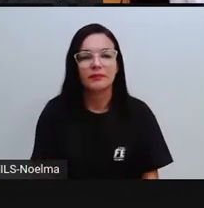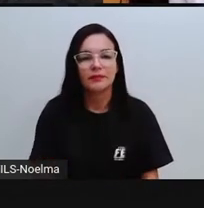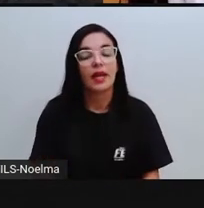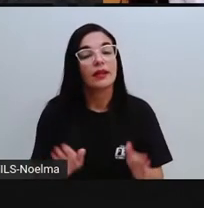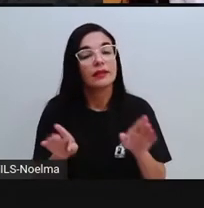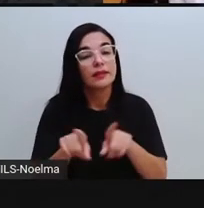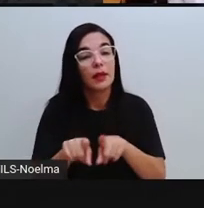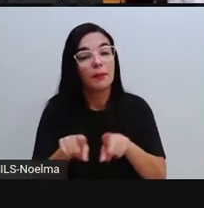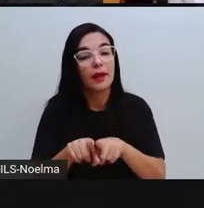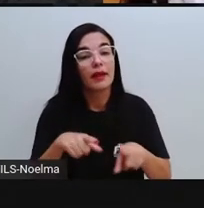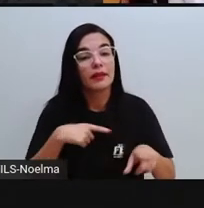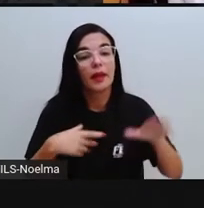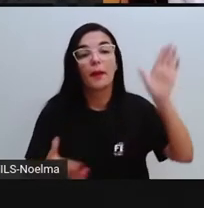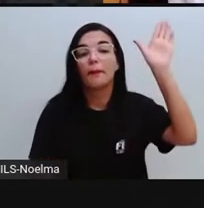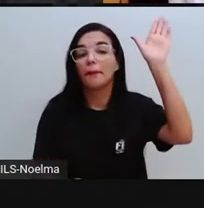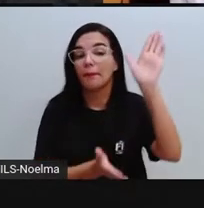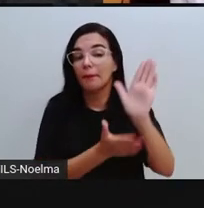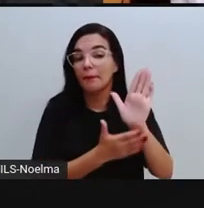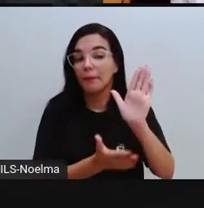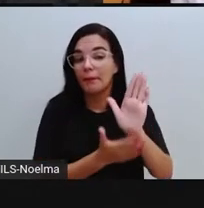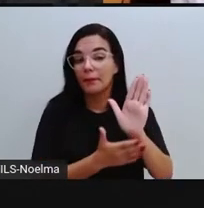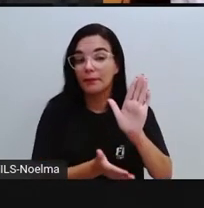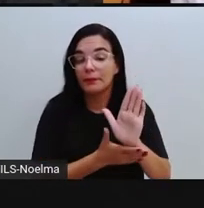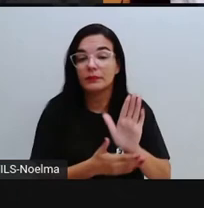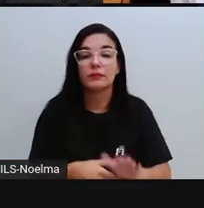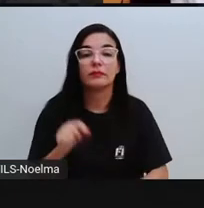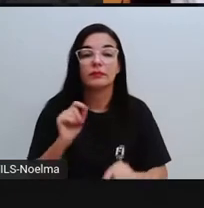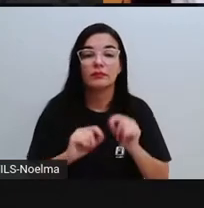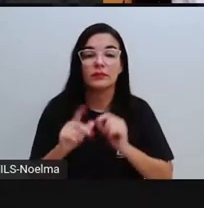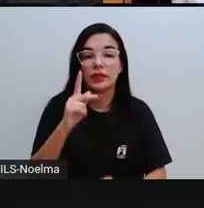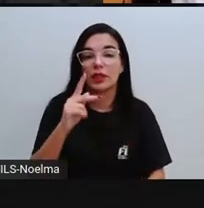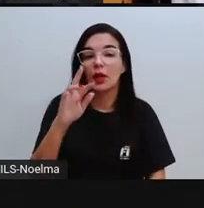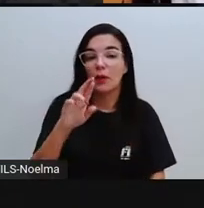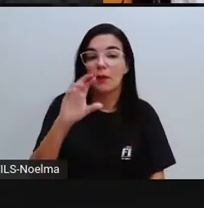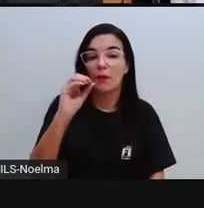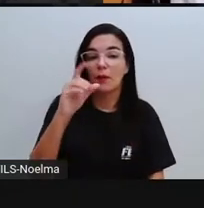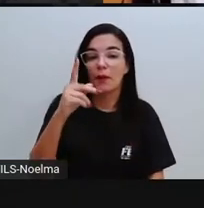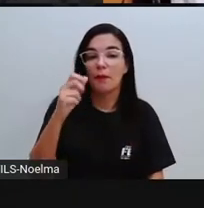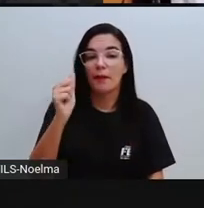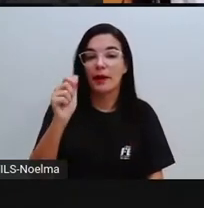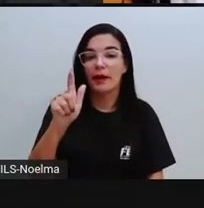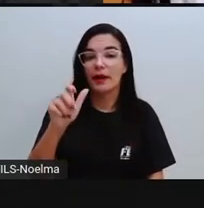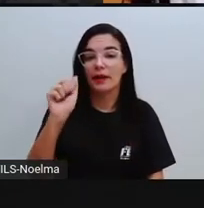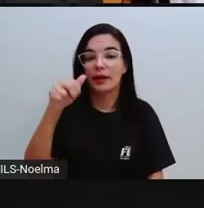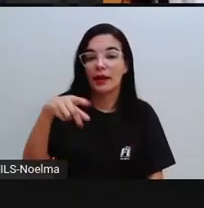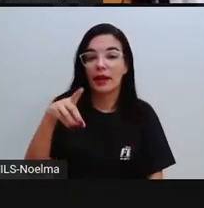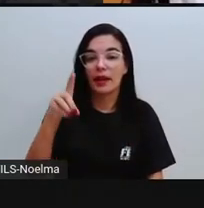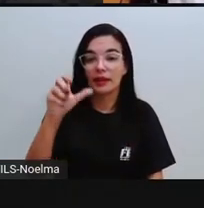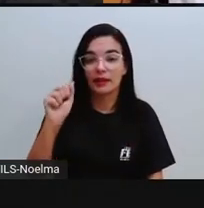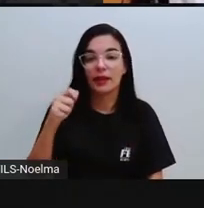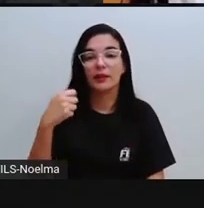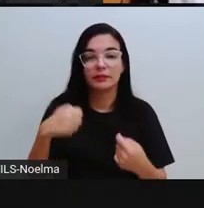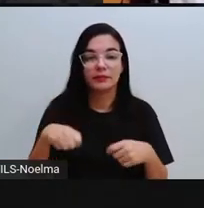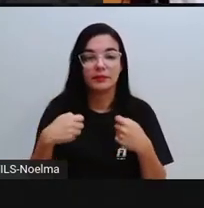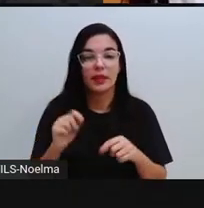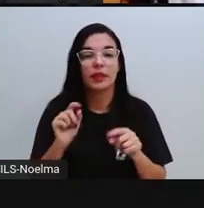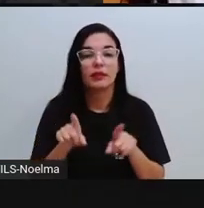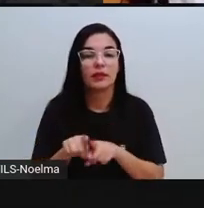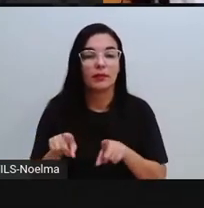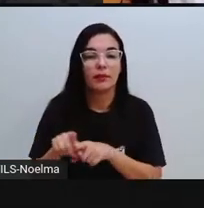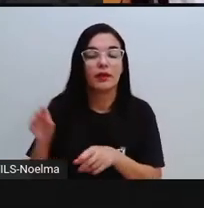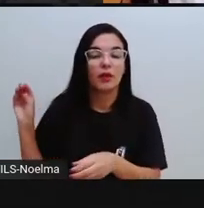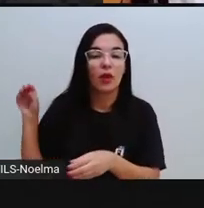A propaganda também é outro gênero que está presente aí no jornal, né? Um gênero